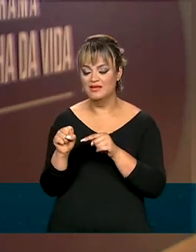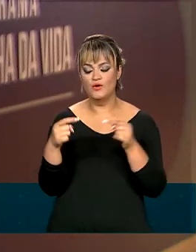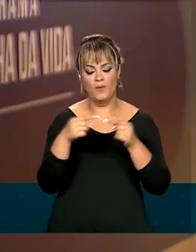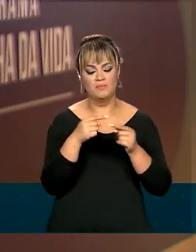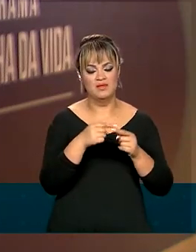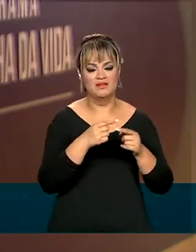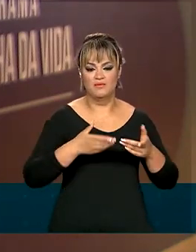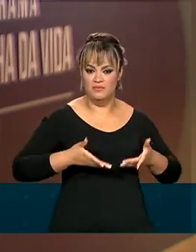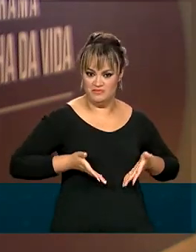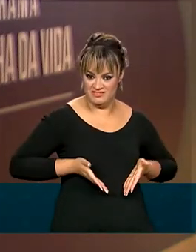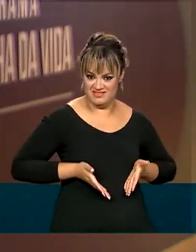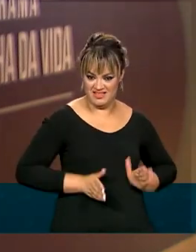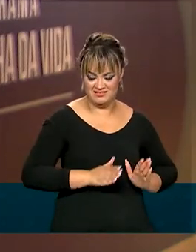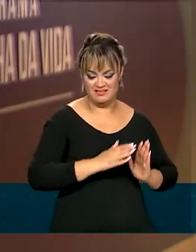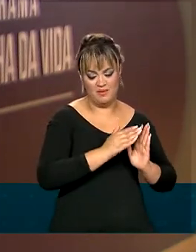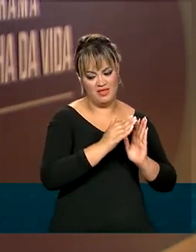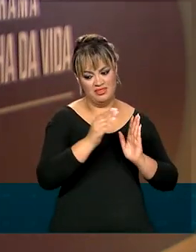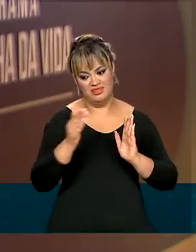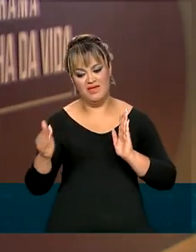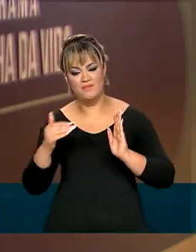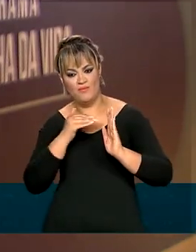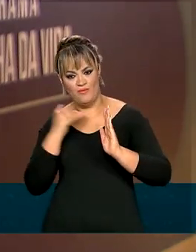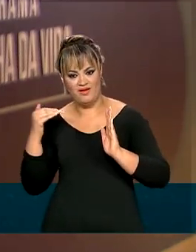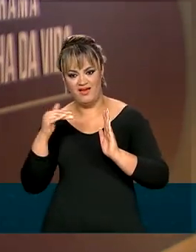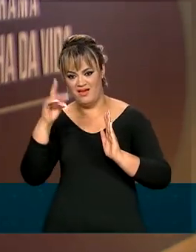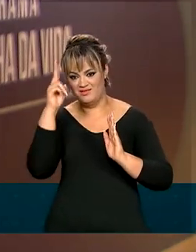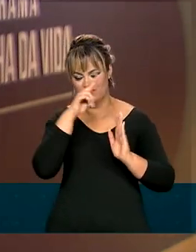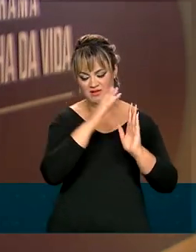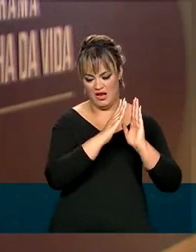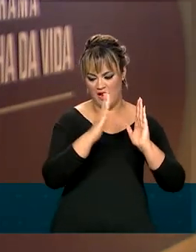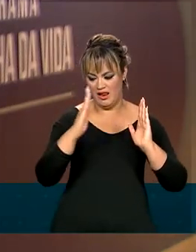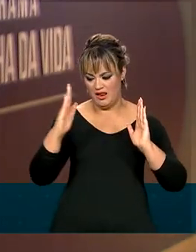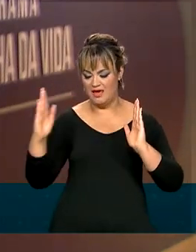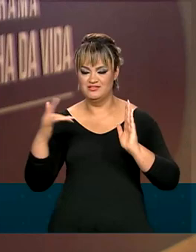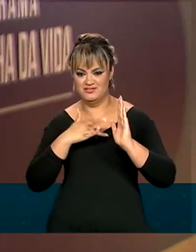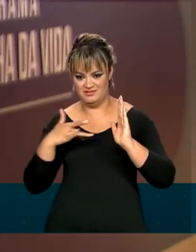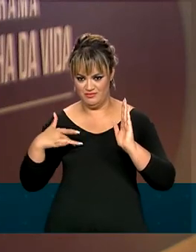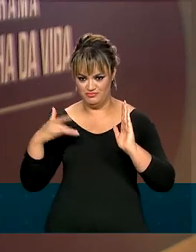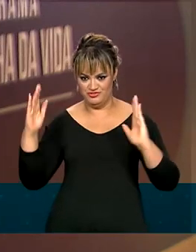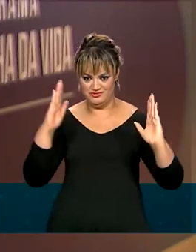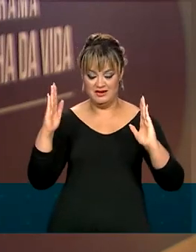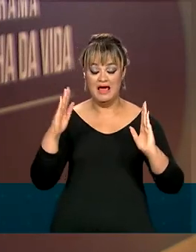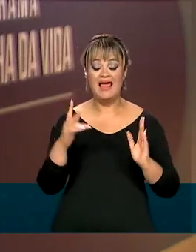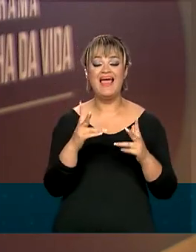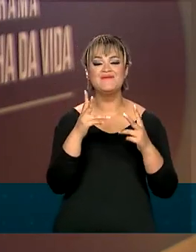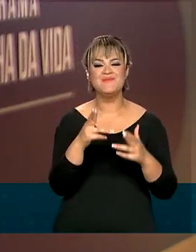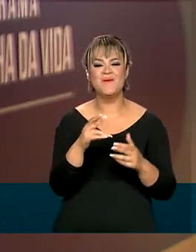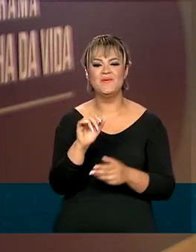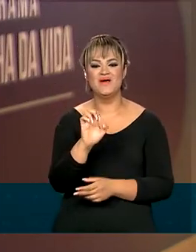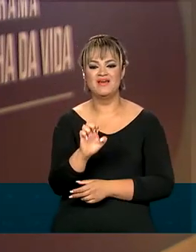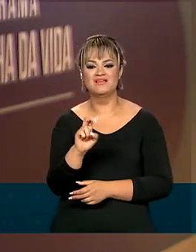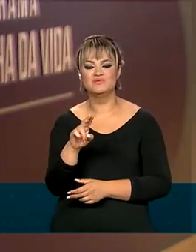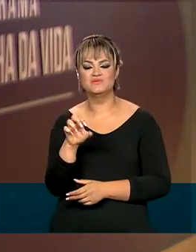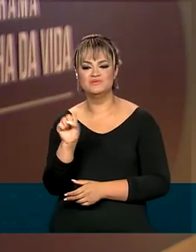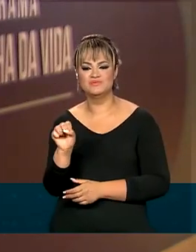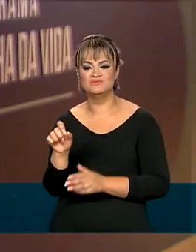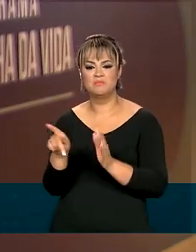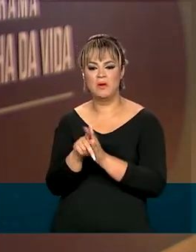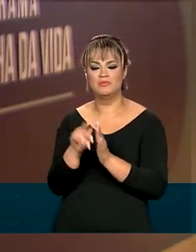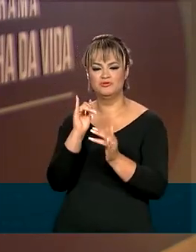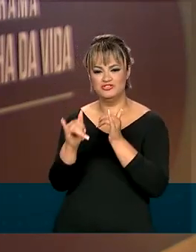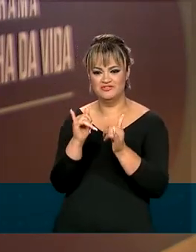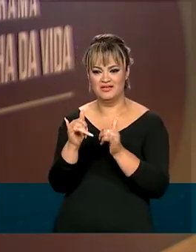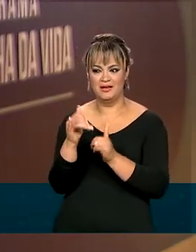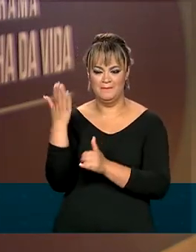desde a sua concepção ao seu óbito, utiliza a base do E-SUS Notifica, ferramenta da Covid-19